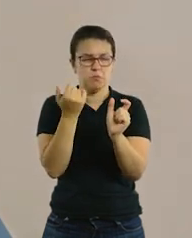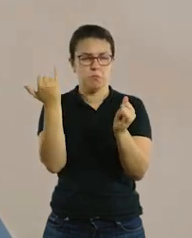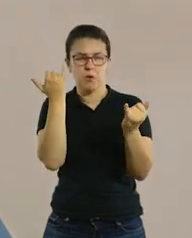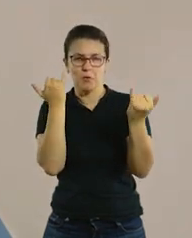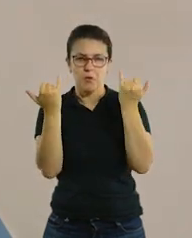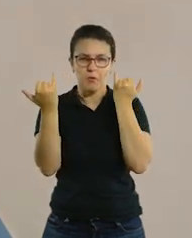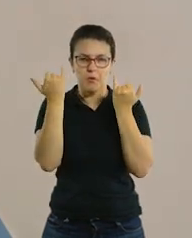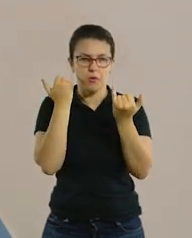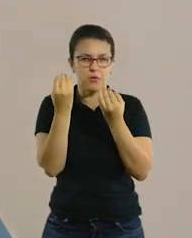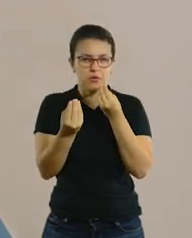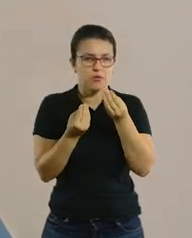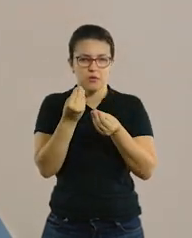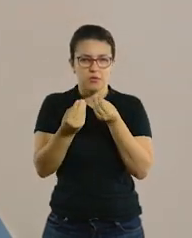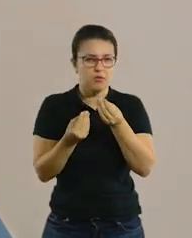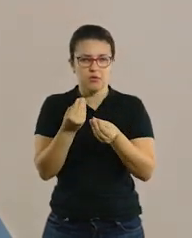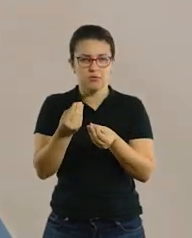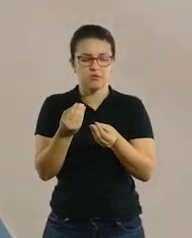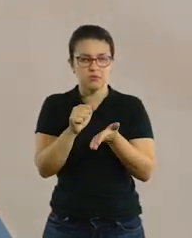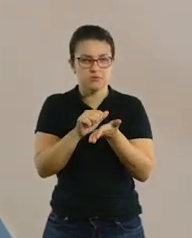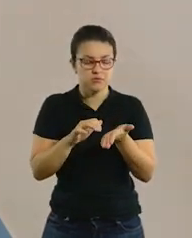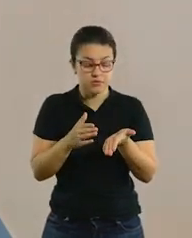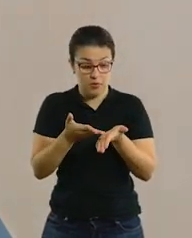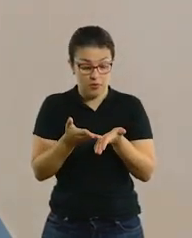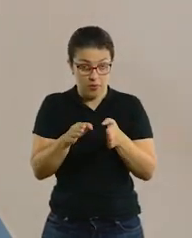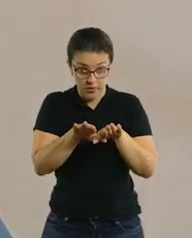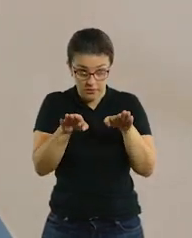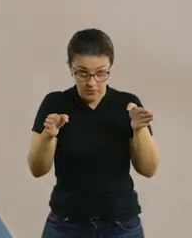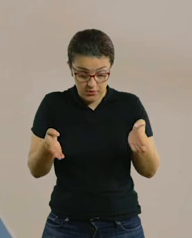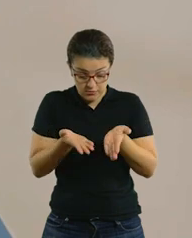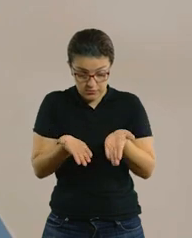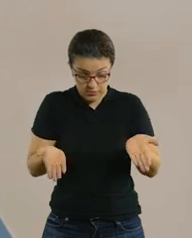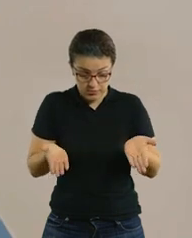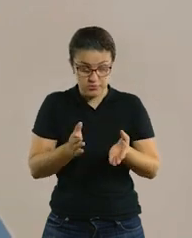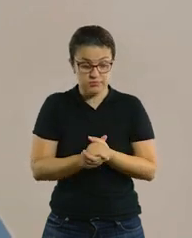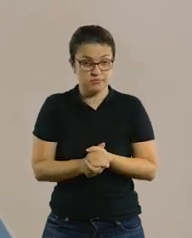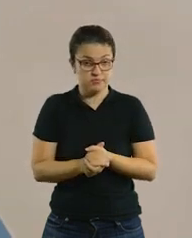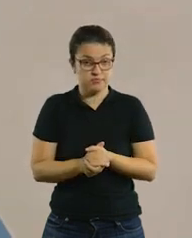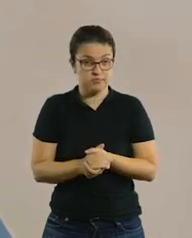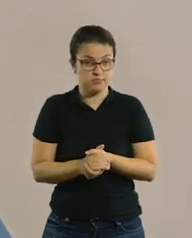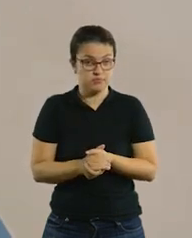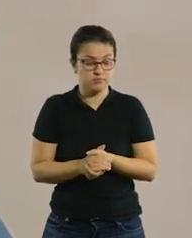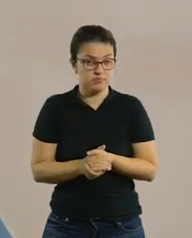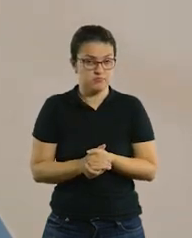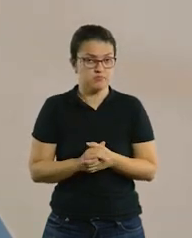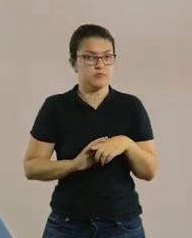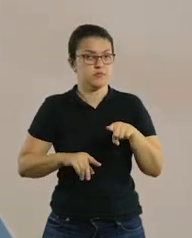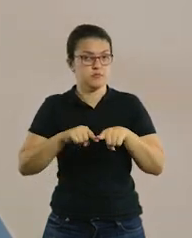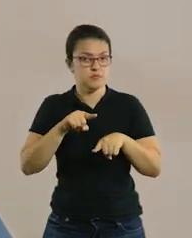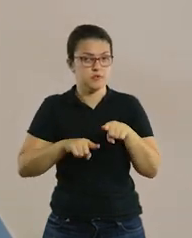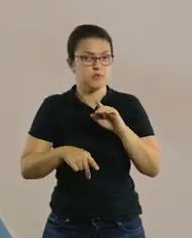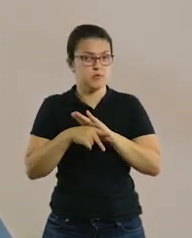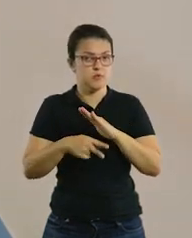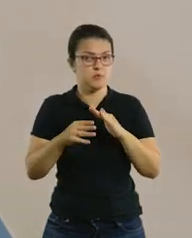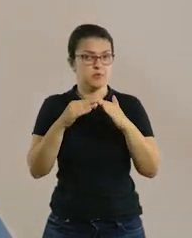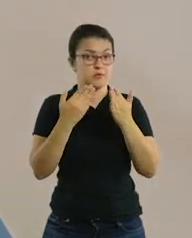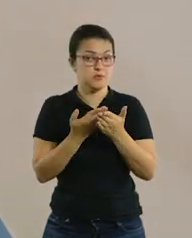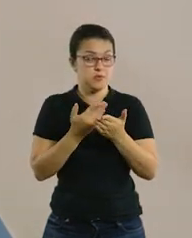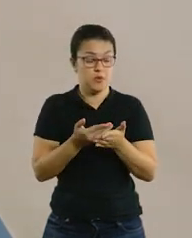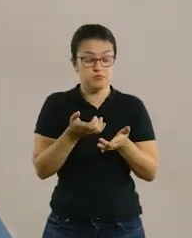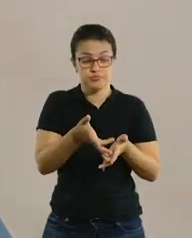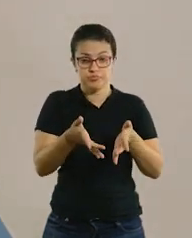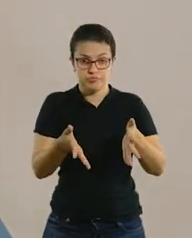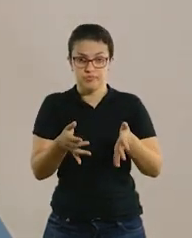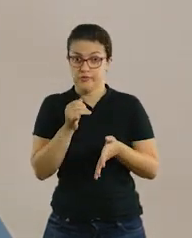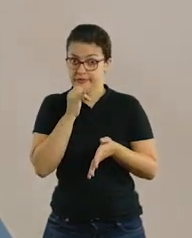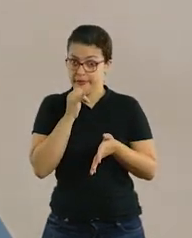pronúncia e a atividade será como. Na mesa, você pode distribuir alguns dos objetos escolares. No caso,